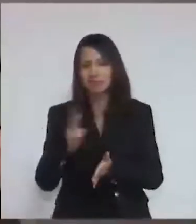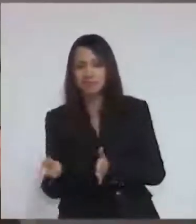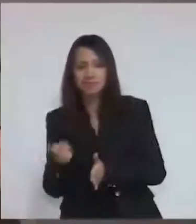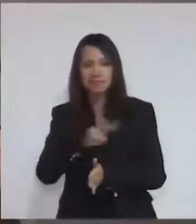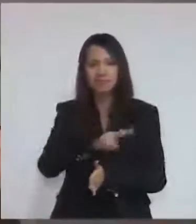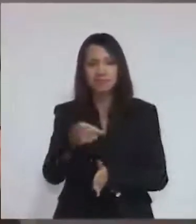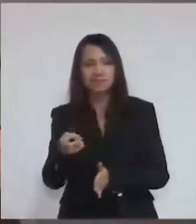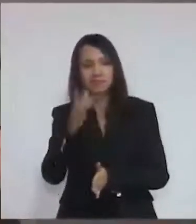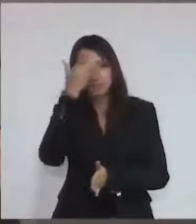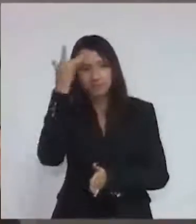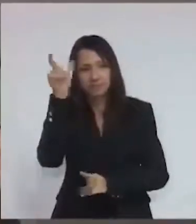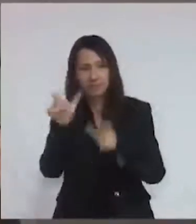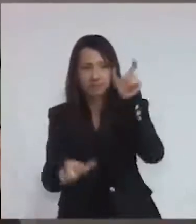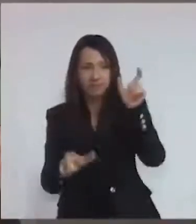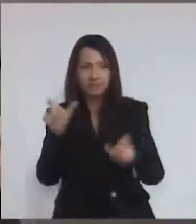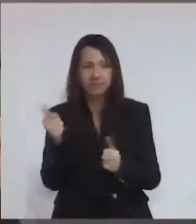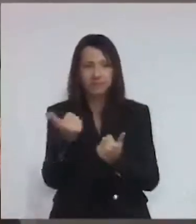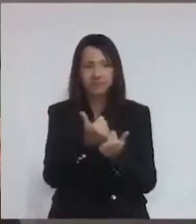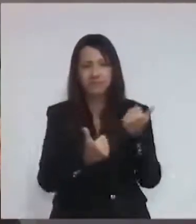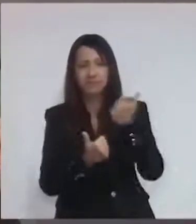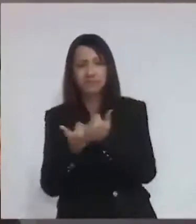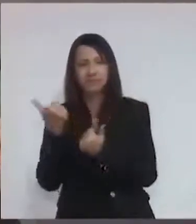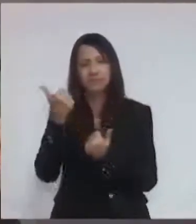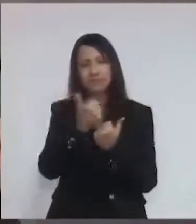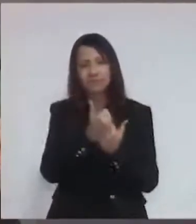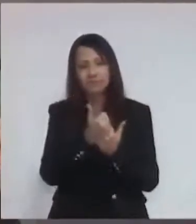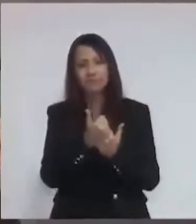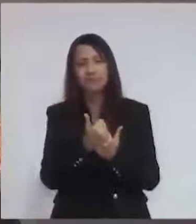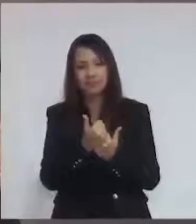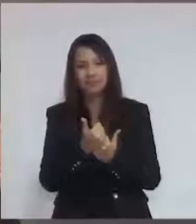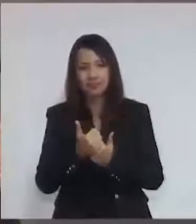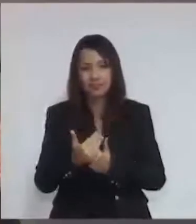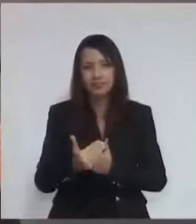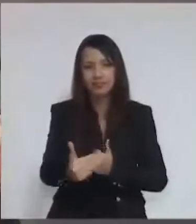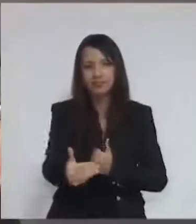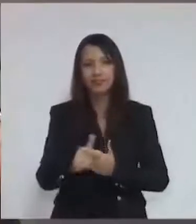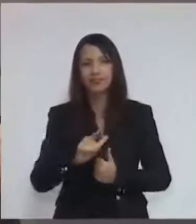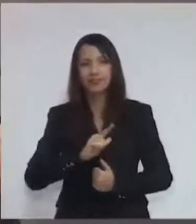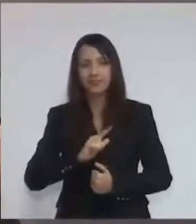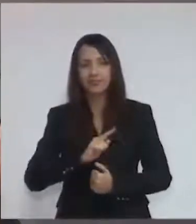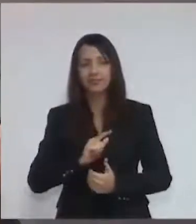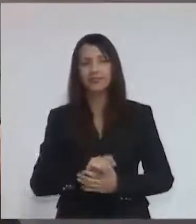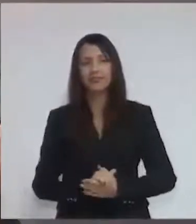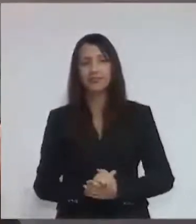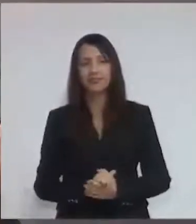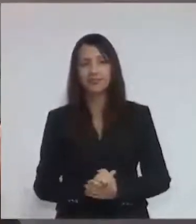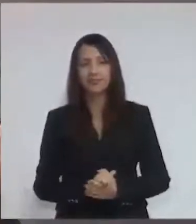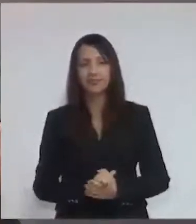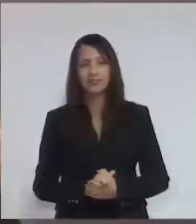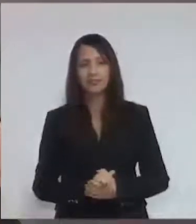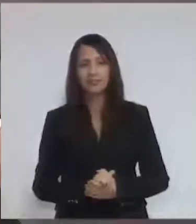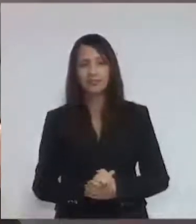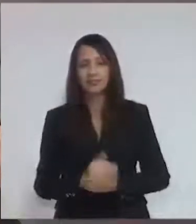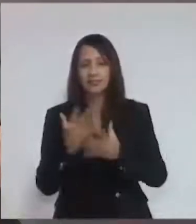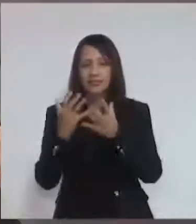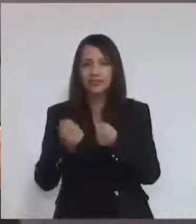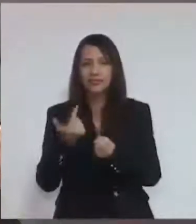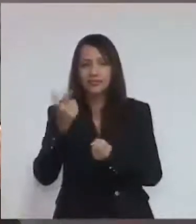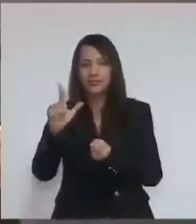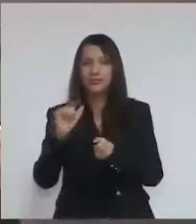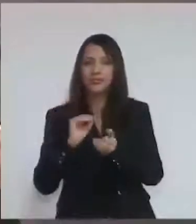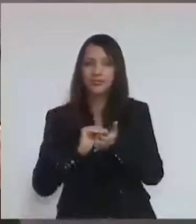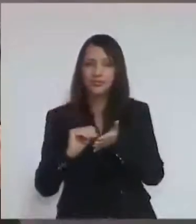secretários que estarão mudando de pasta, assumindo outras pastas,